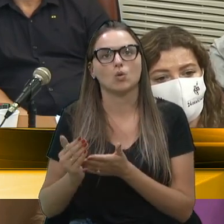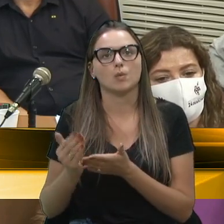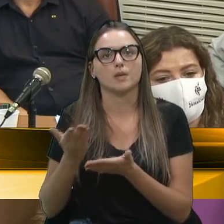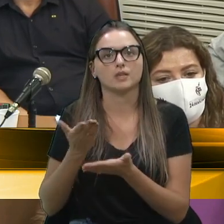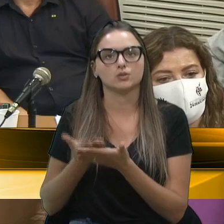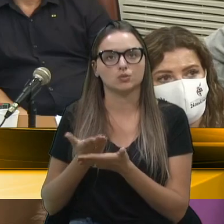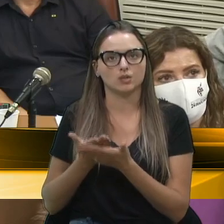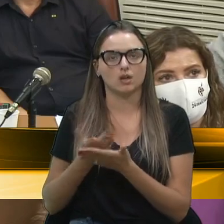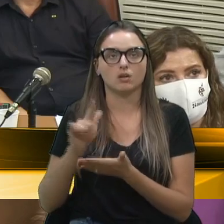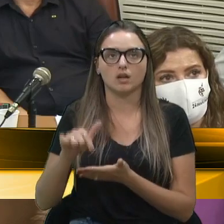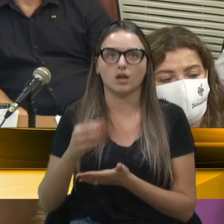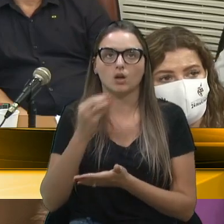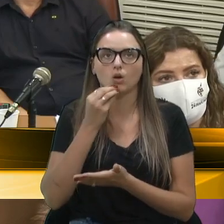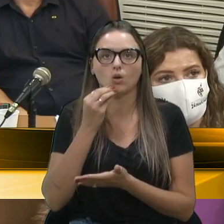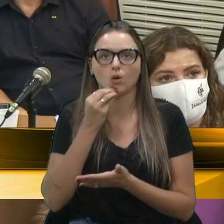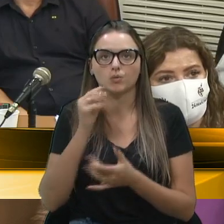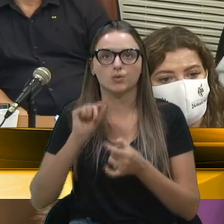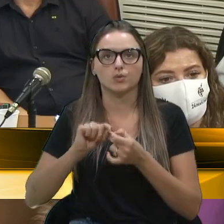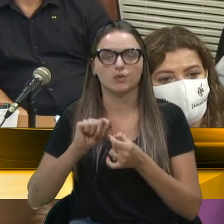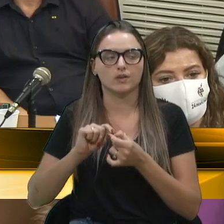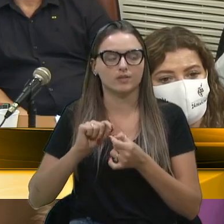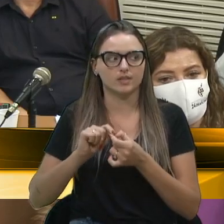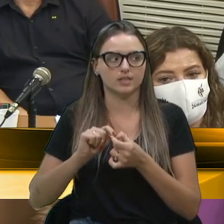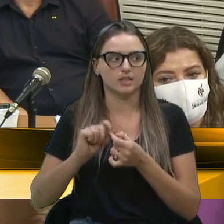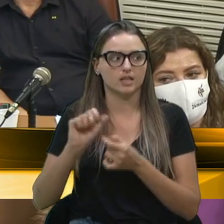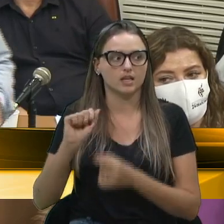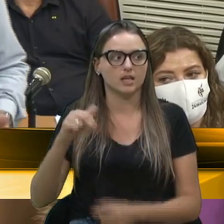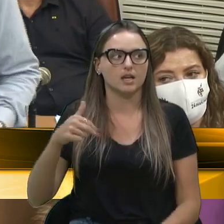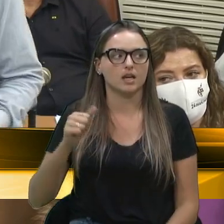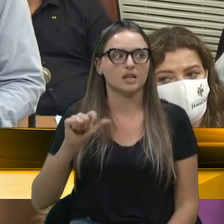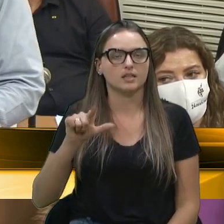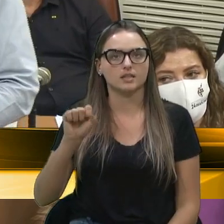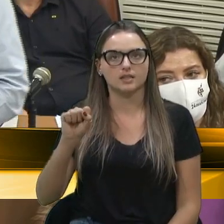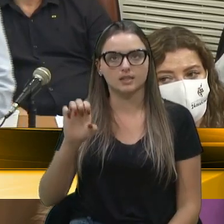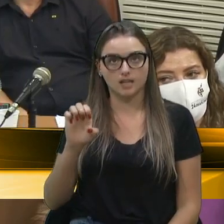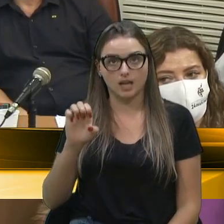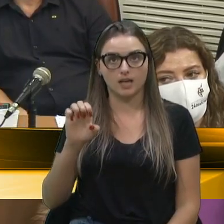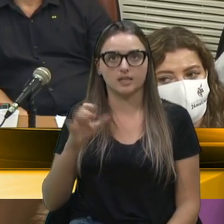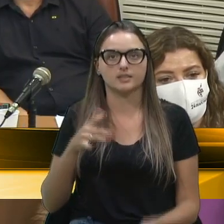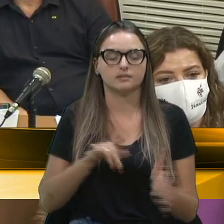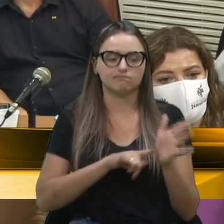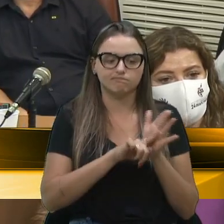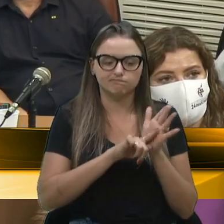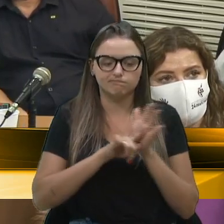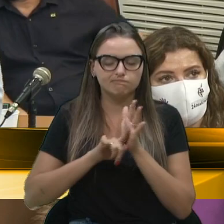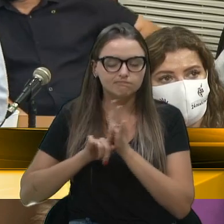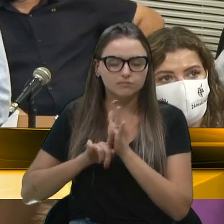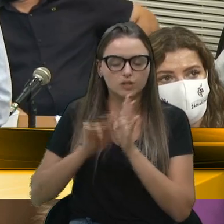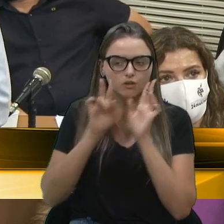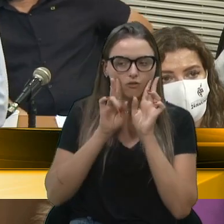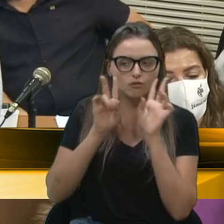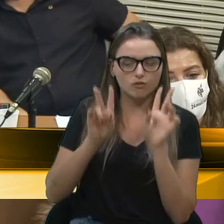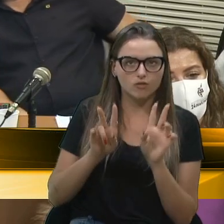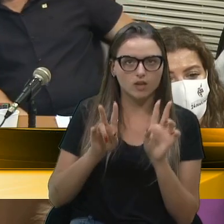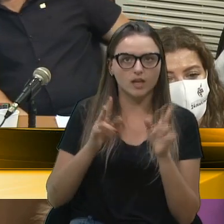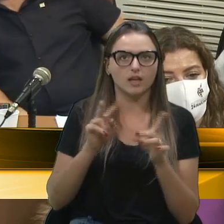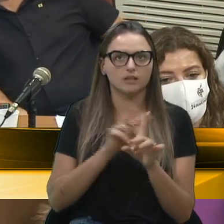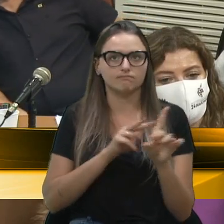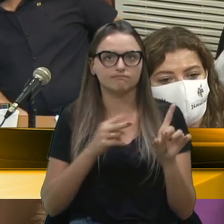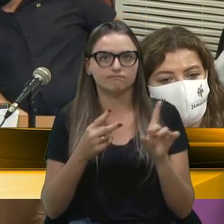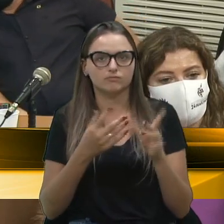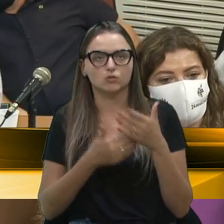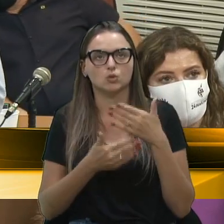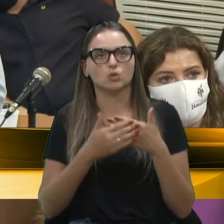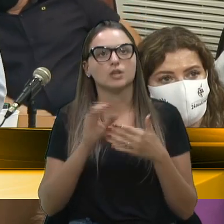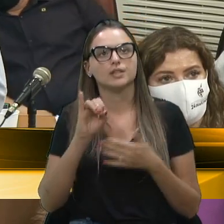é evidente que vai ser feita uma análise profunda, severa, para ver as condições de viabilidade do